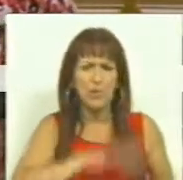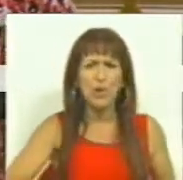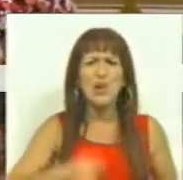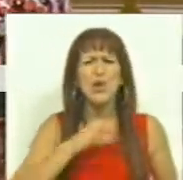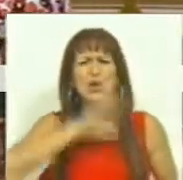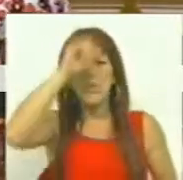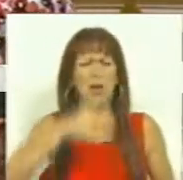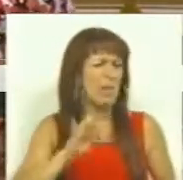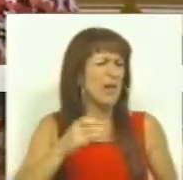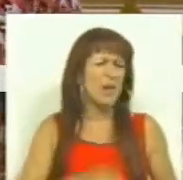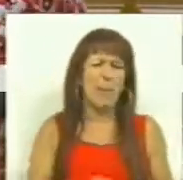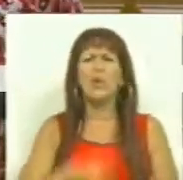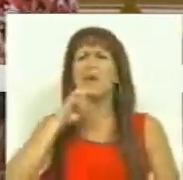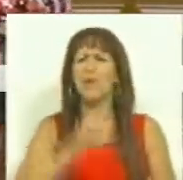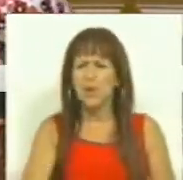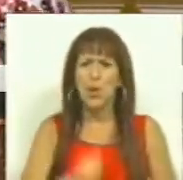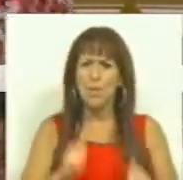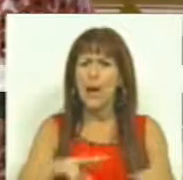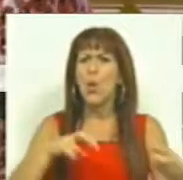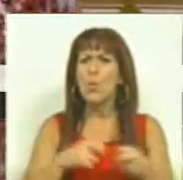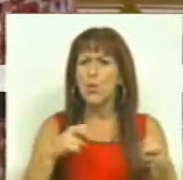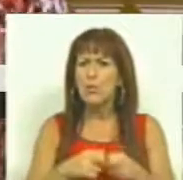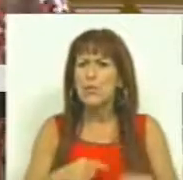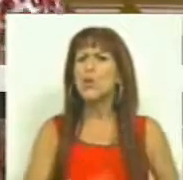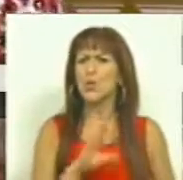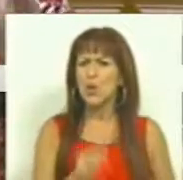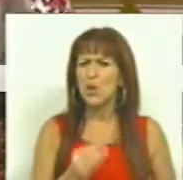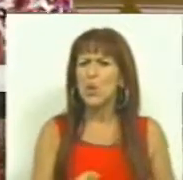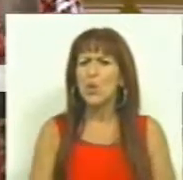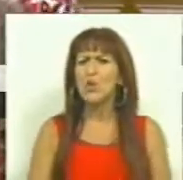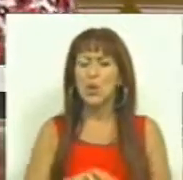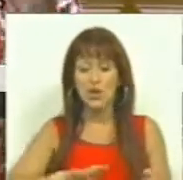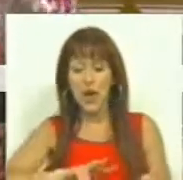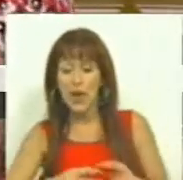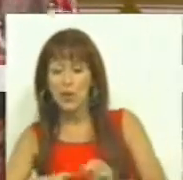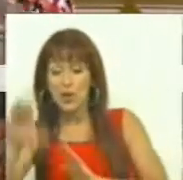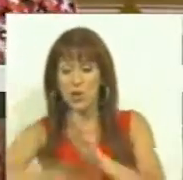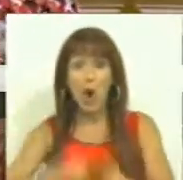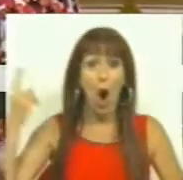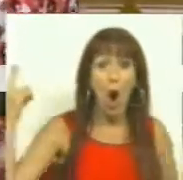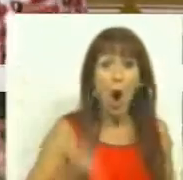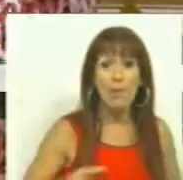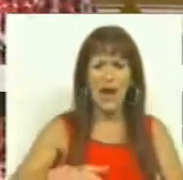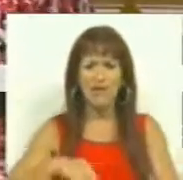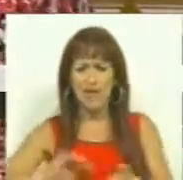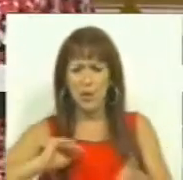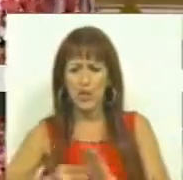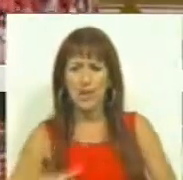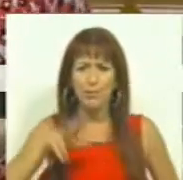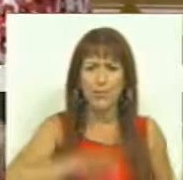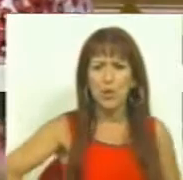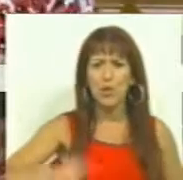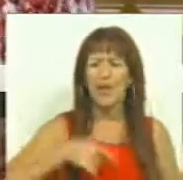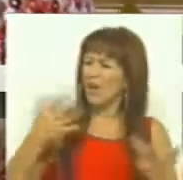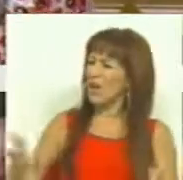PCP aqui em boa hora alertou o problema a que os alunos com adequações curriculares estavam obrigados a fazer o exame nacional e